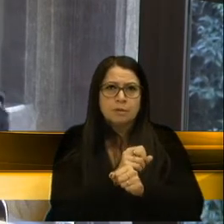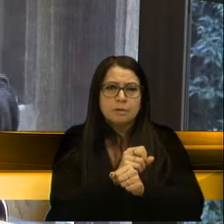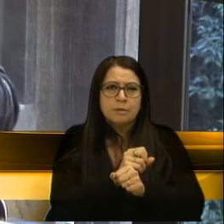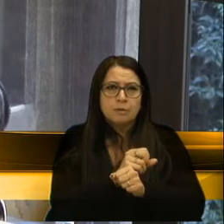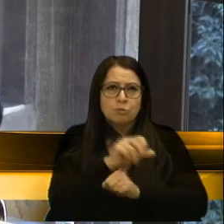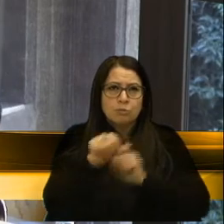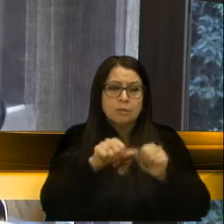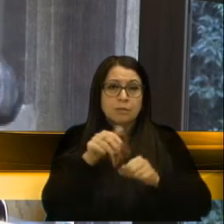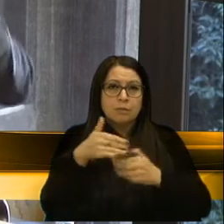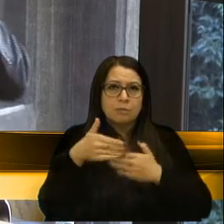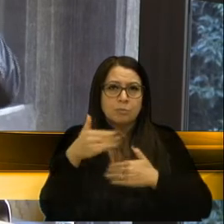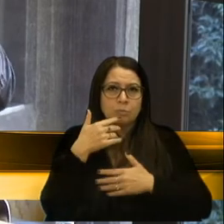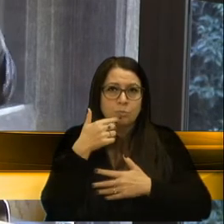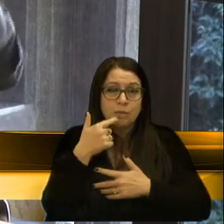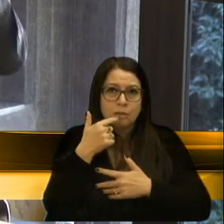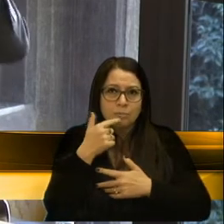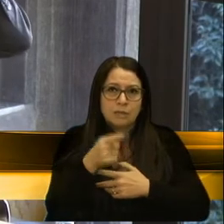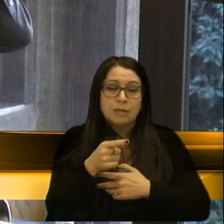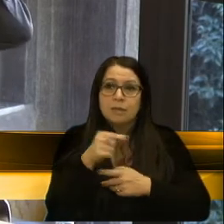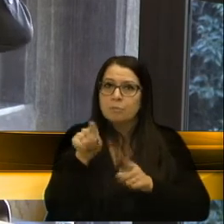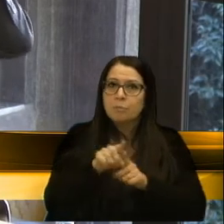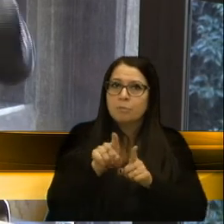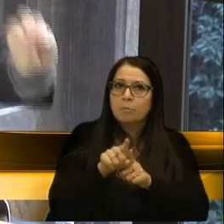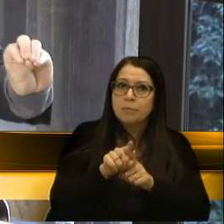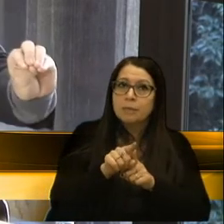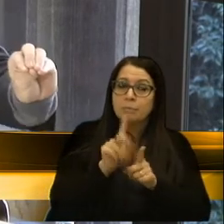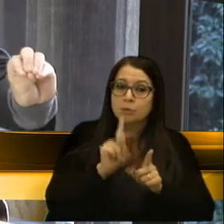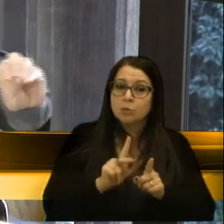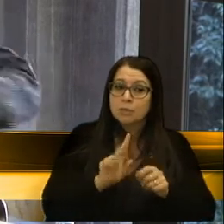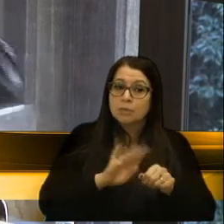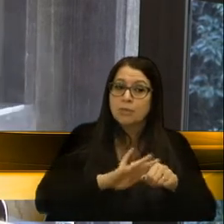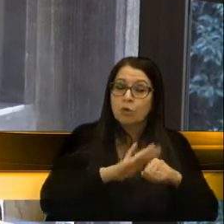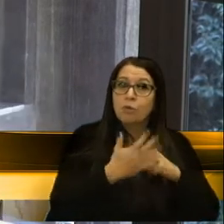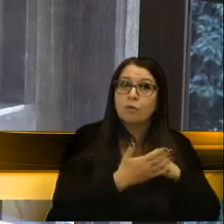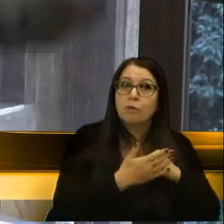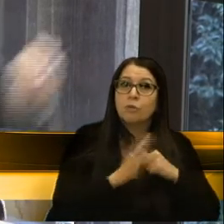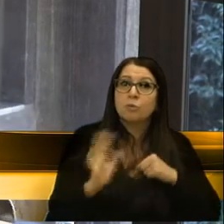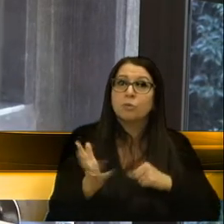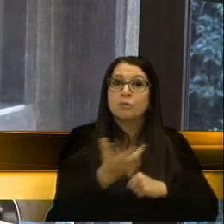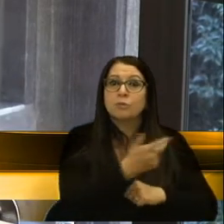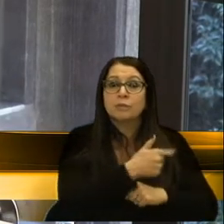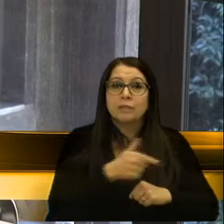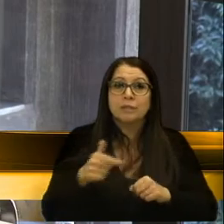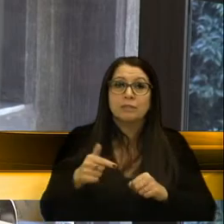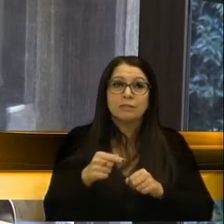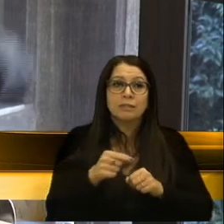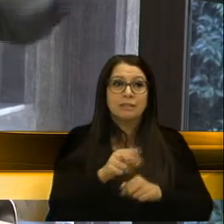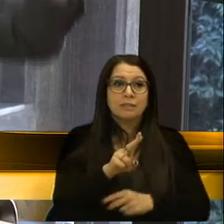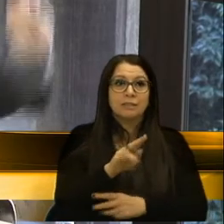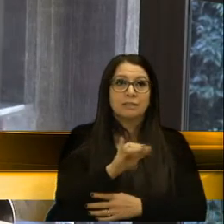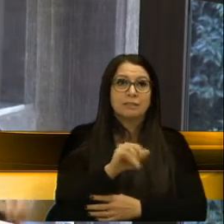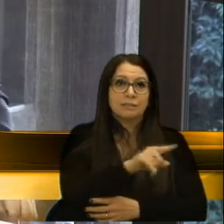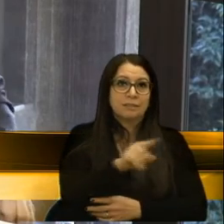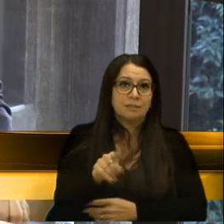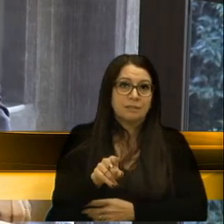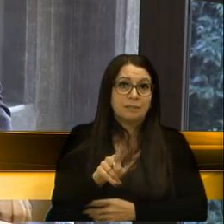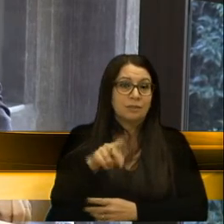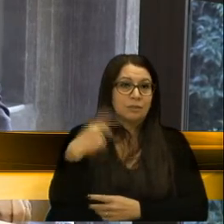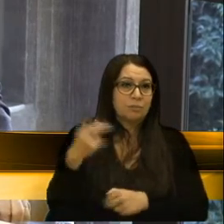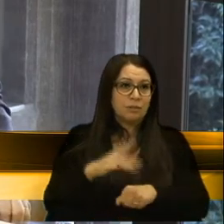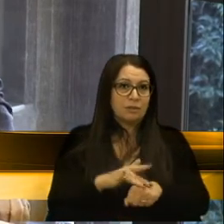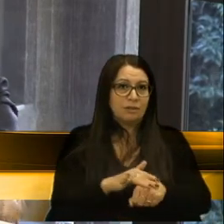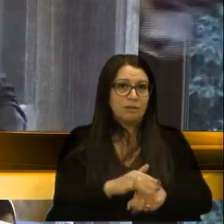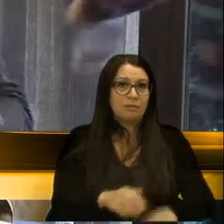bandeira, aquelas que são ocupadas pelos contaminados em Covid ou por todos aqueles que estão internados, inclusive por outras